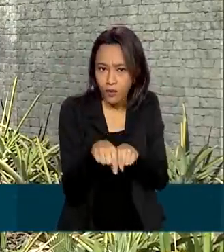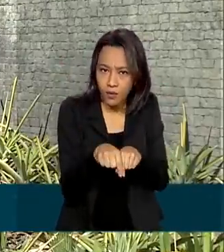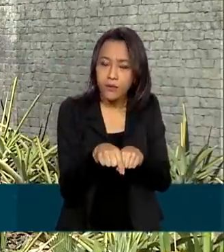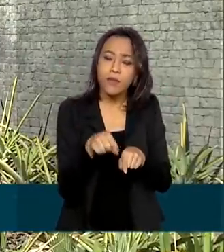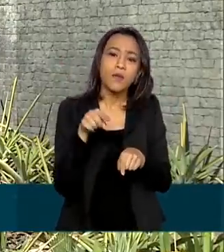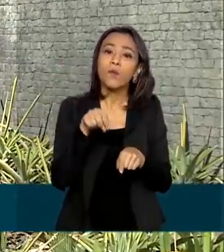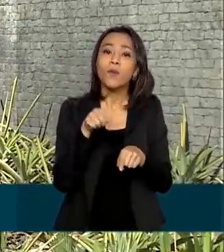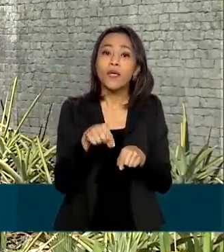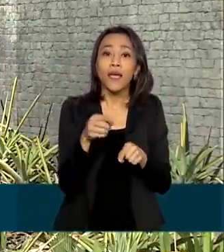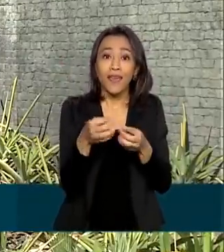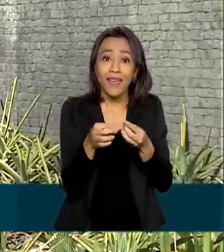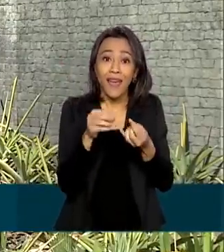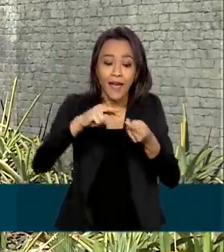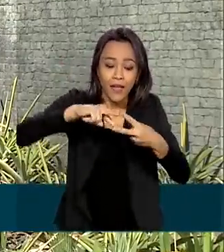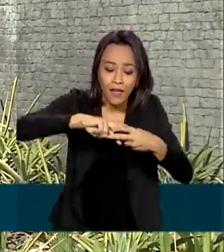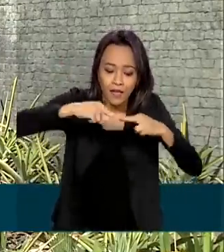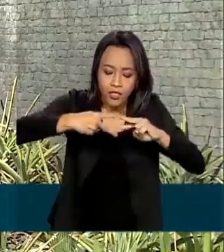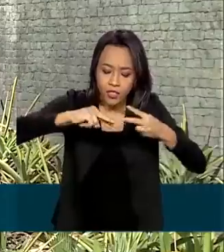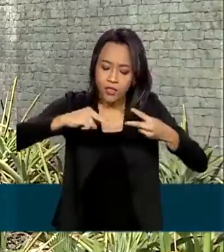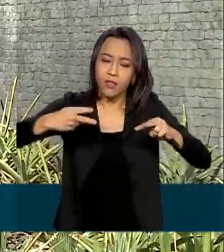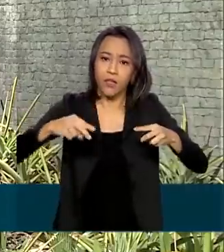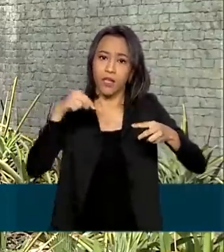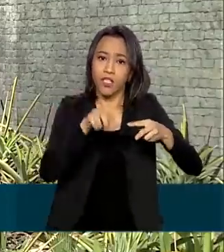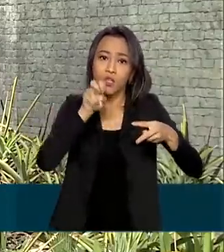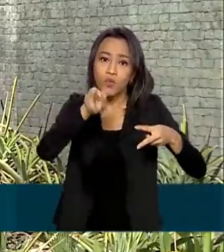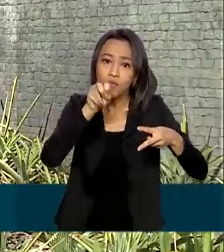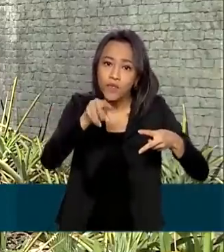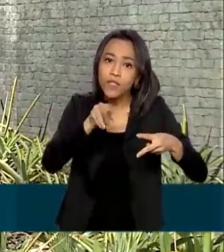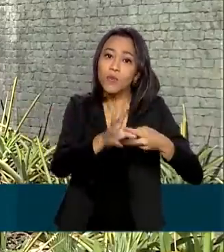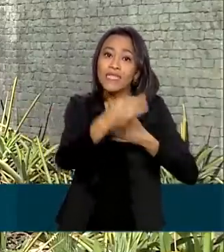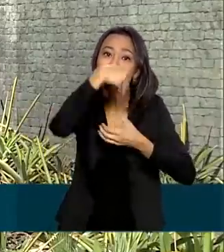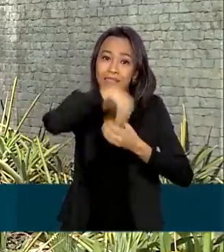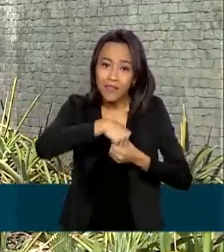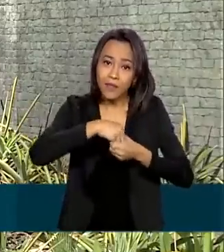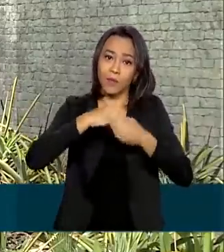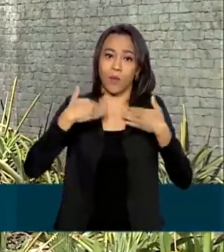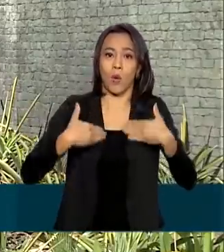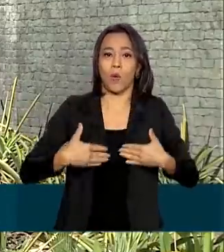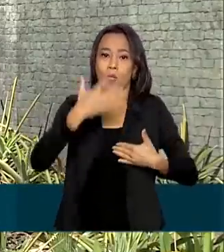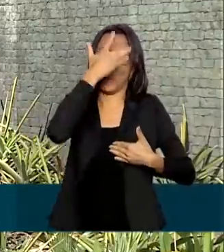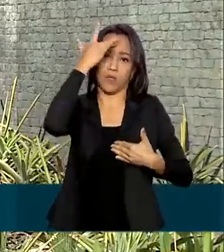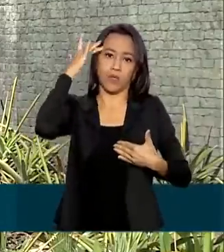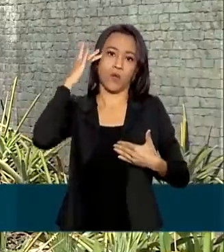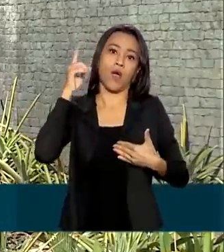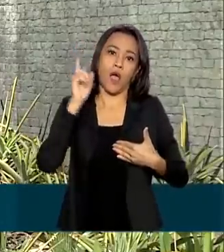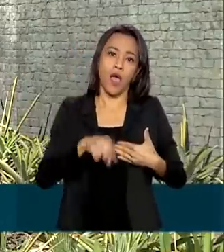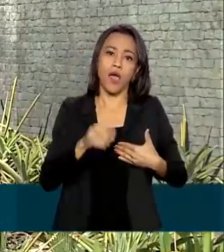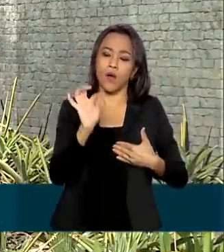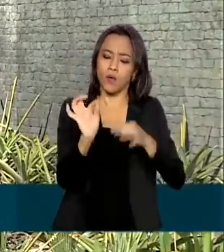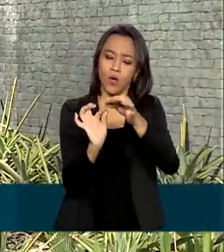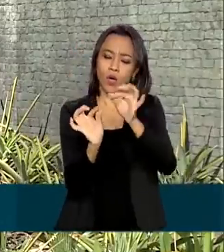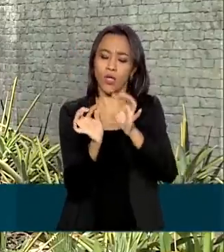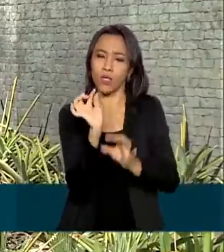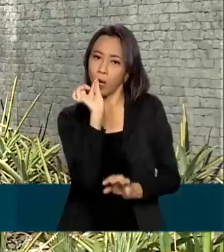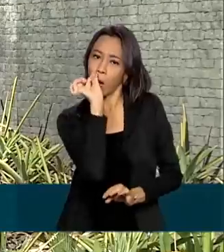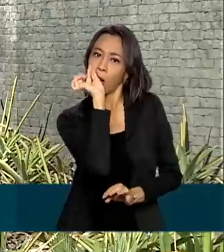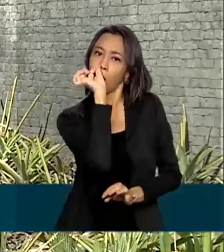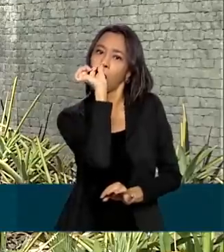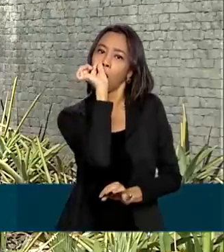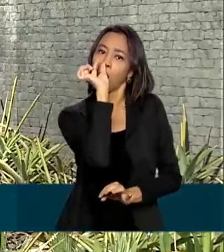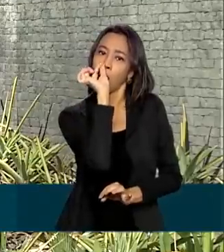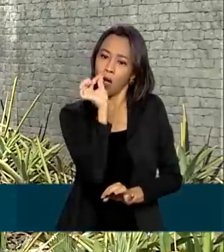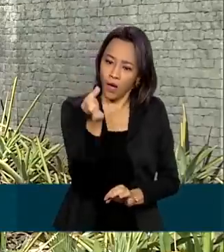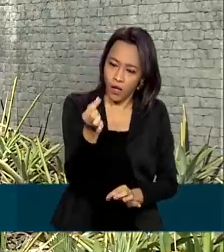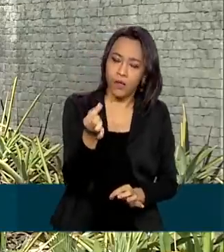a presença de material genético da Covid-19 no organismo do paciente. A coleta é realizada com um cotonete que retira material do nariz